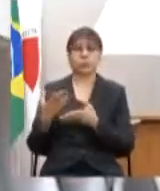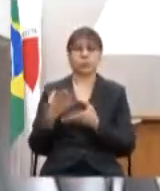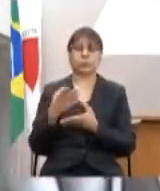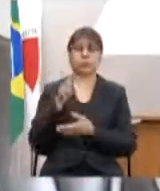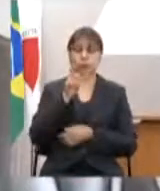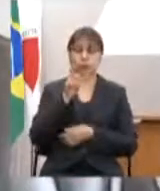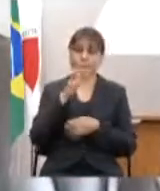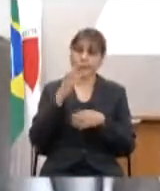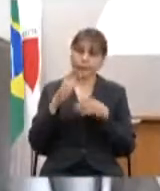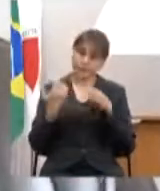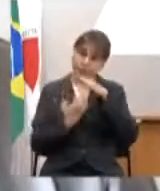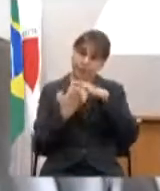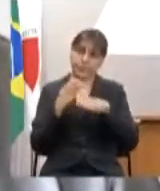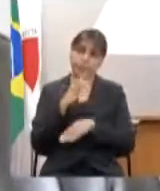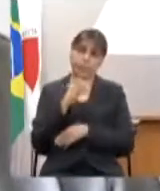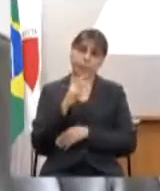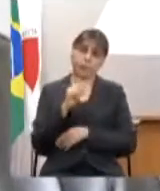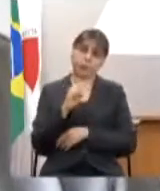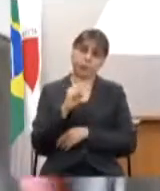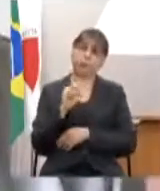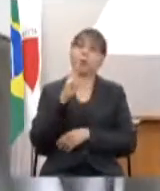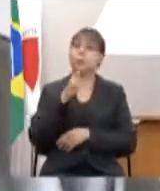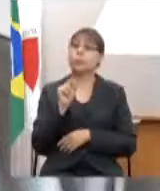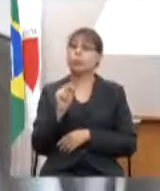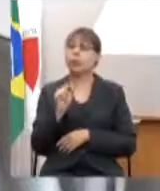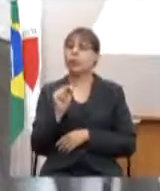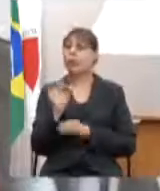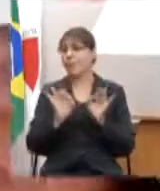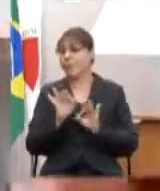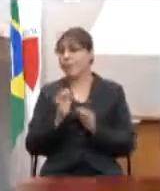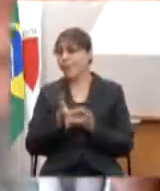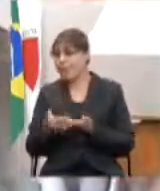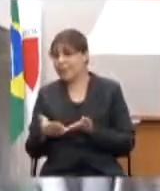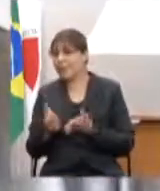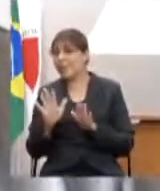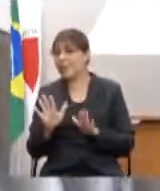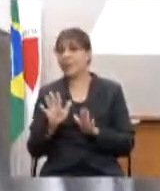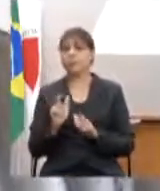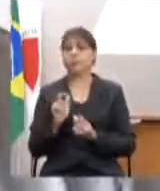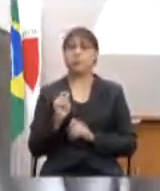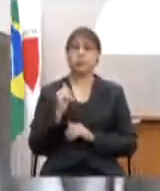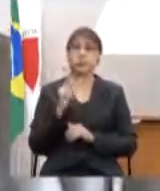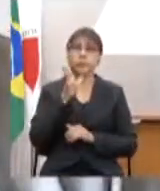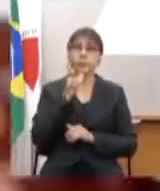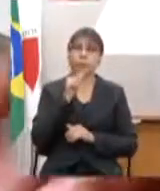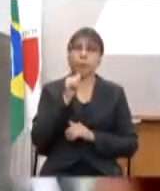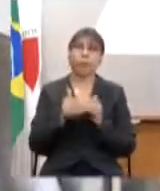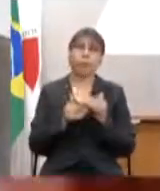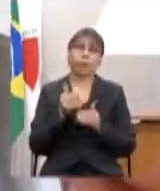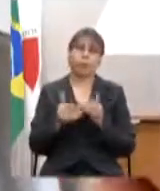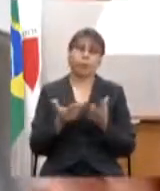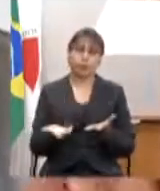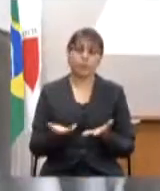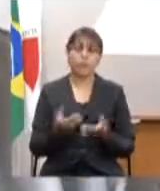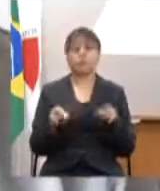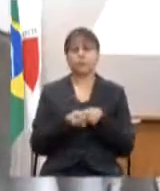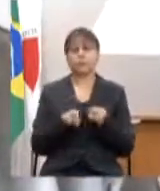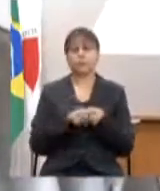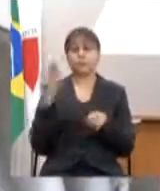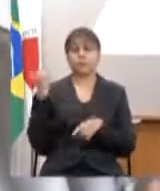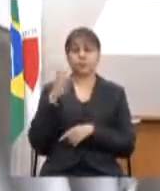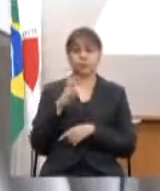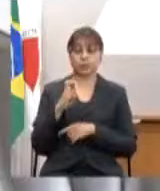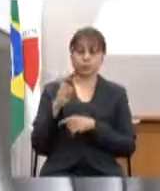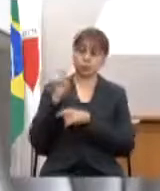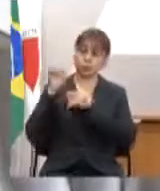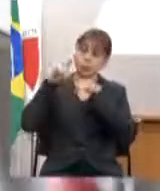resultado o programa foi implantado mas anda a passos pequenos em dois anos foram protegidas cerca de cinco nascentes em